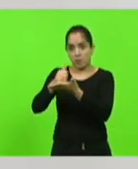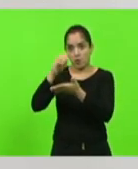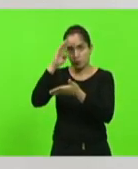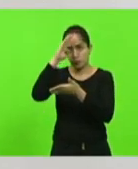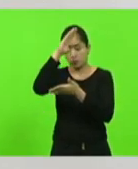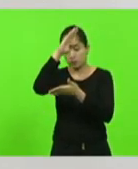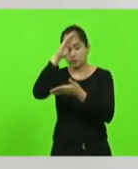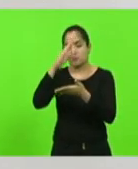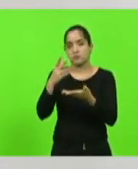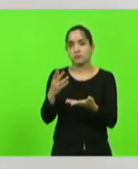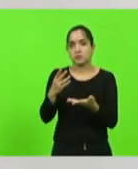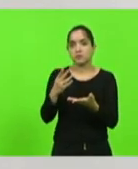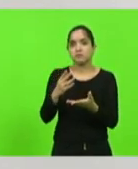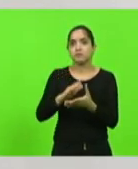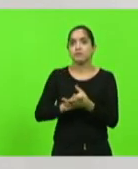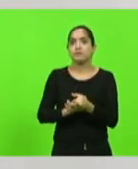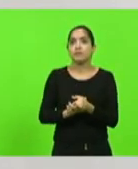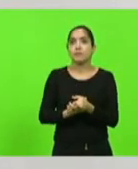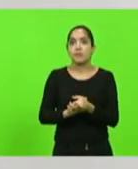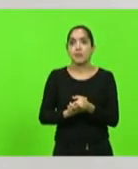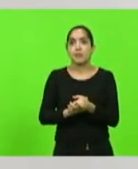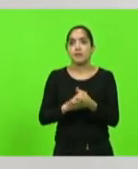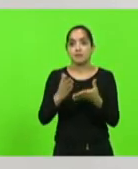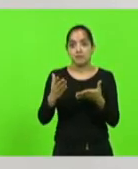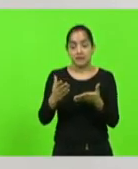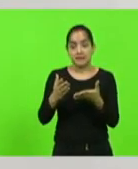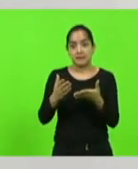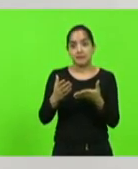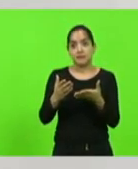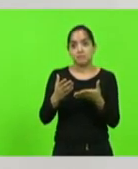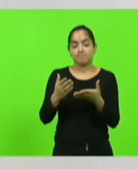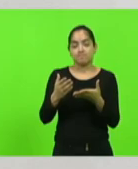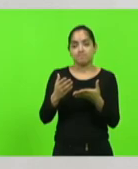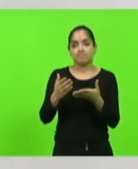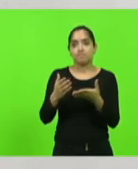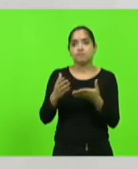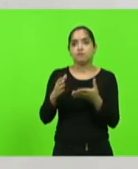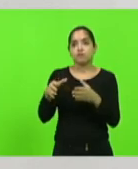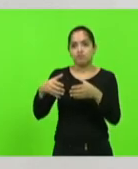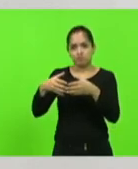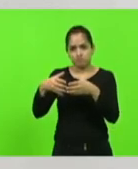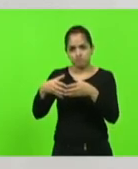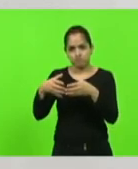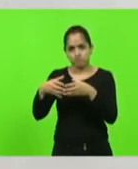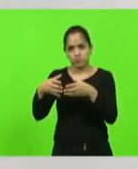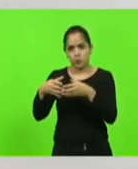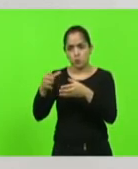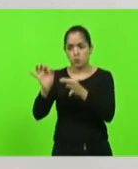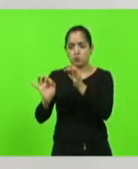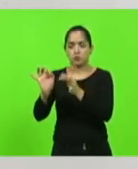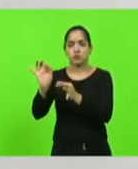uma censura, né, da nossa Corte Suprema de Justiça, o que que é, então?